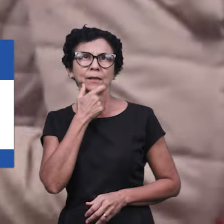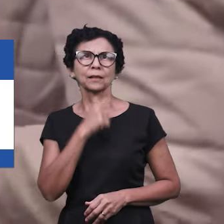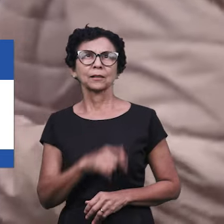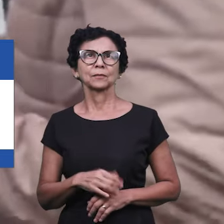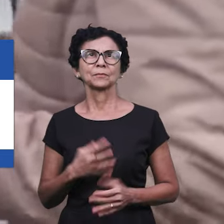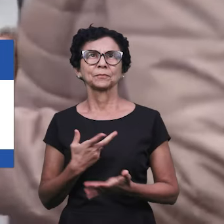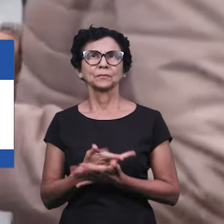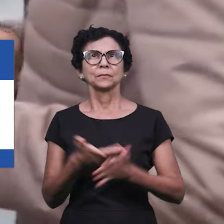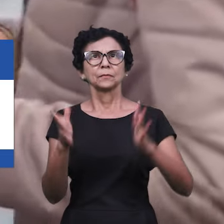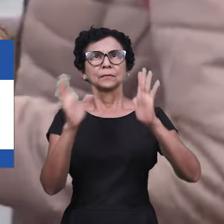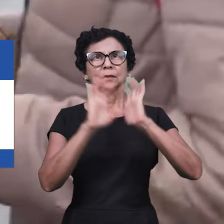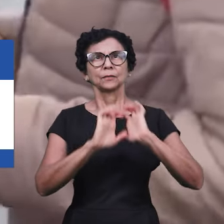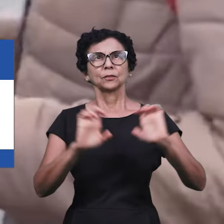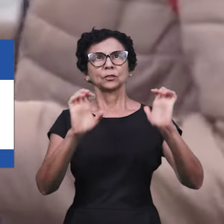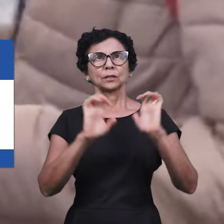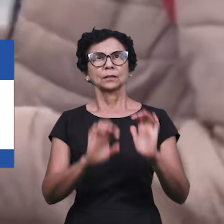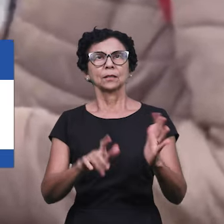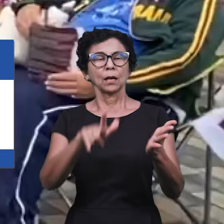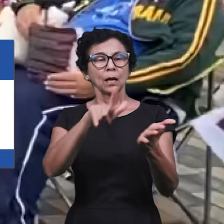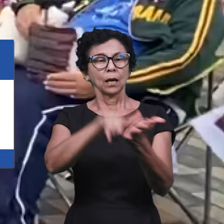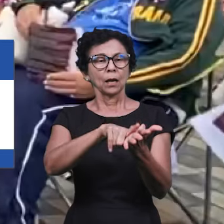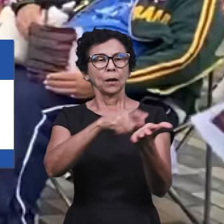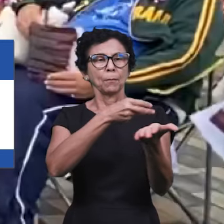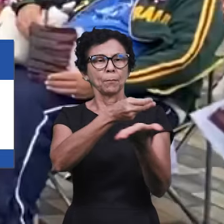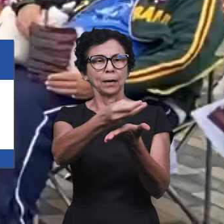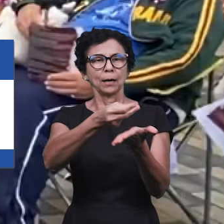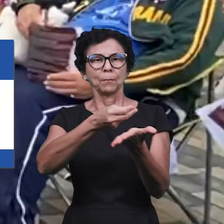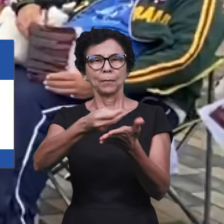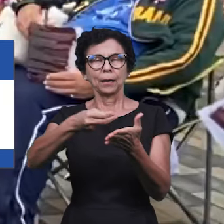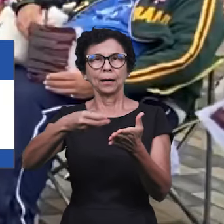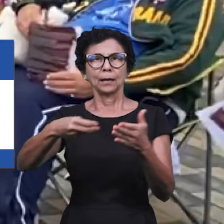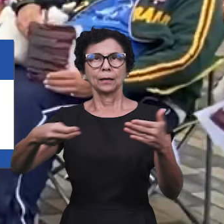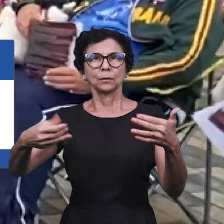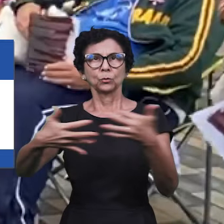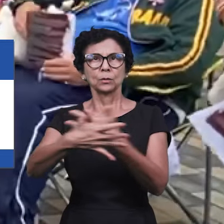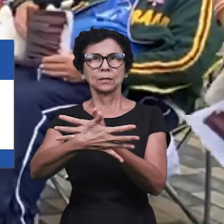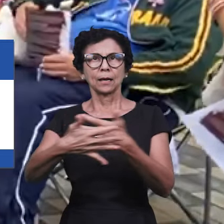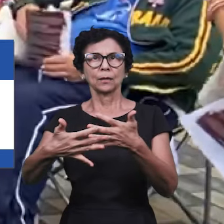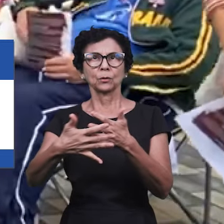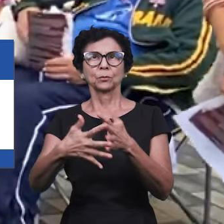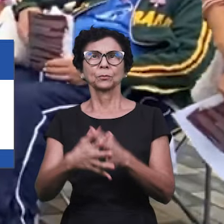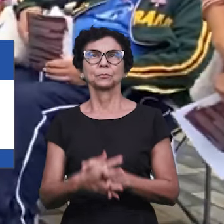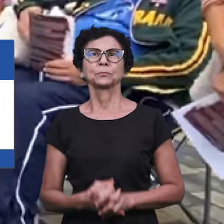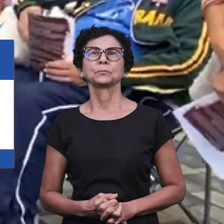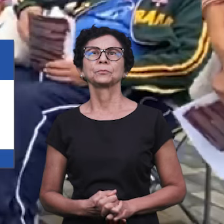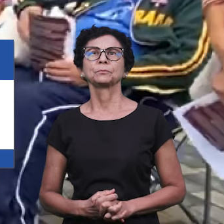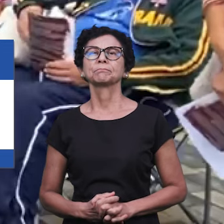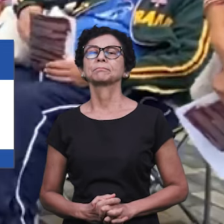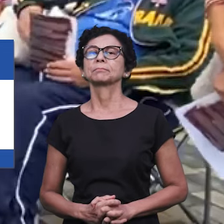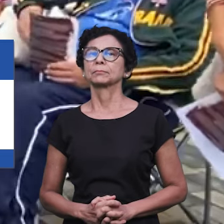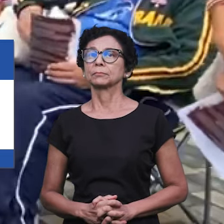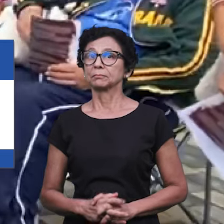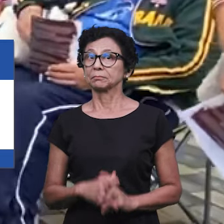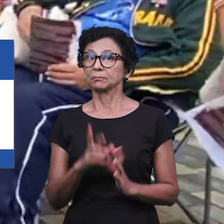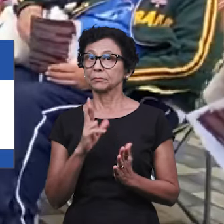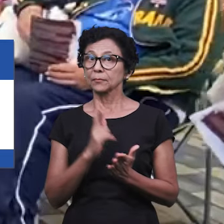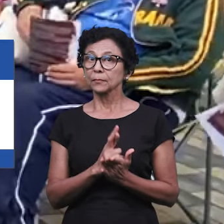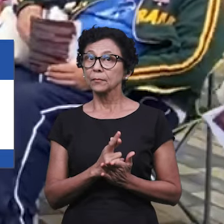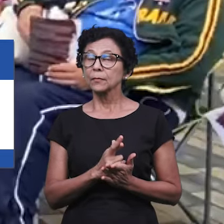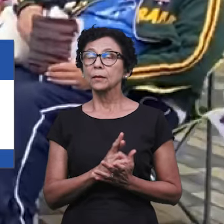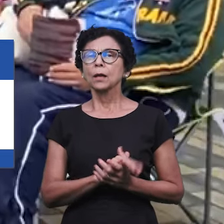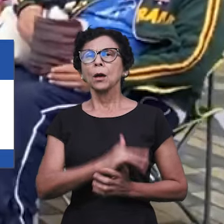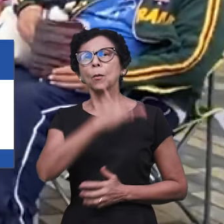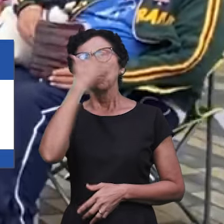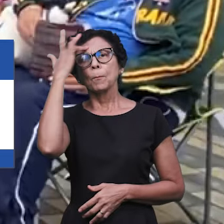evangelização com entrega de convites no centro da cidade. O trabalho realizado rendeu frutos e muitas pessoas foram